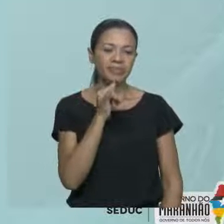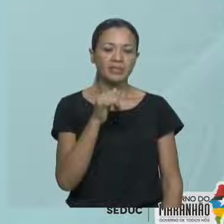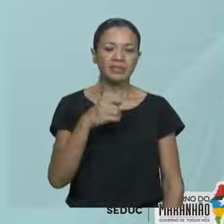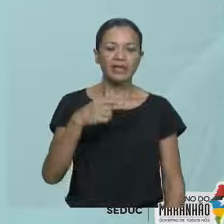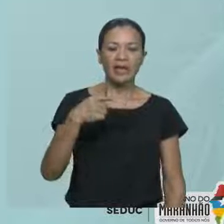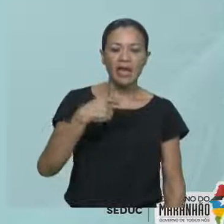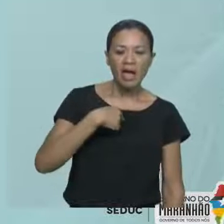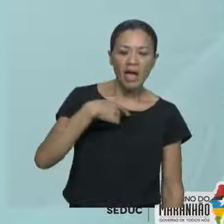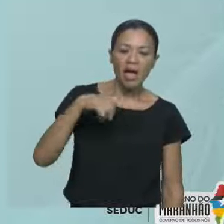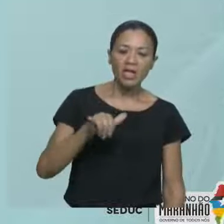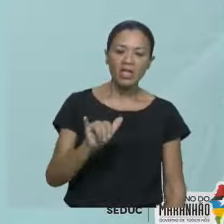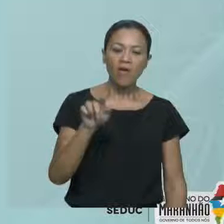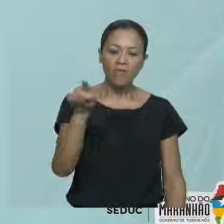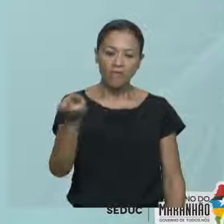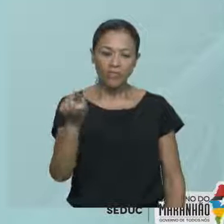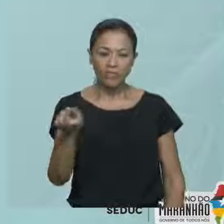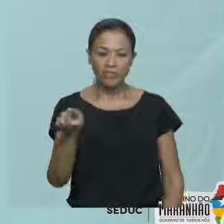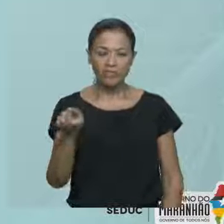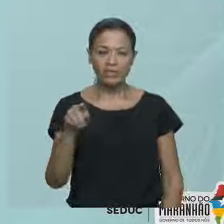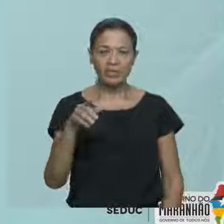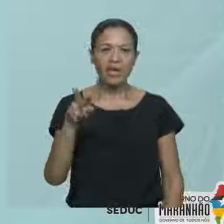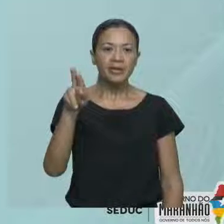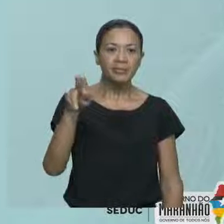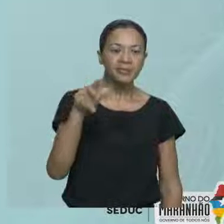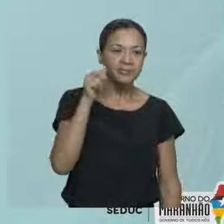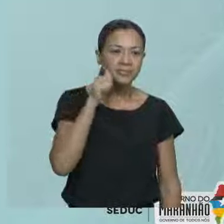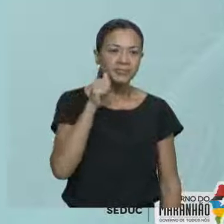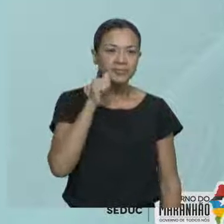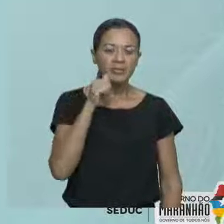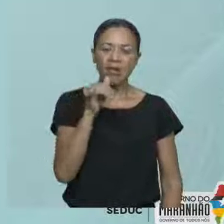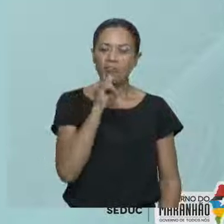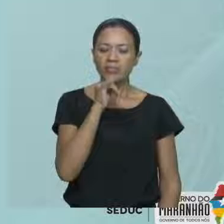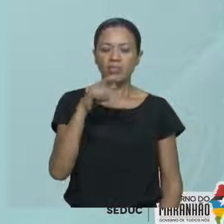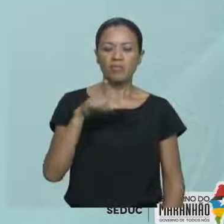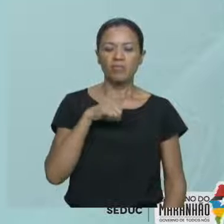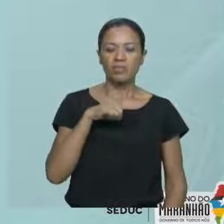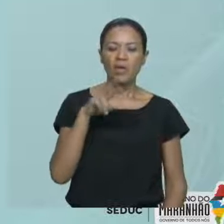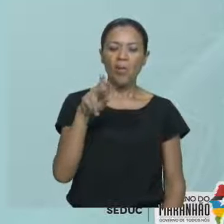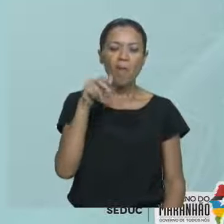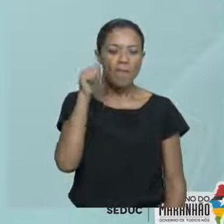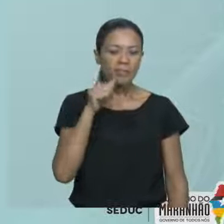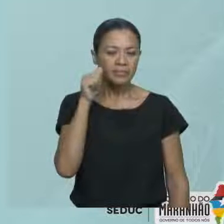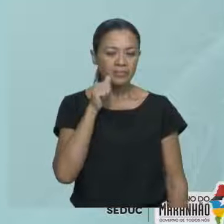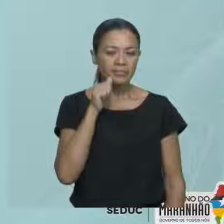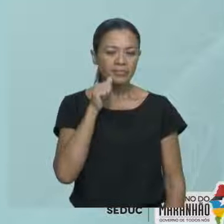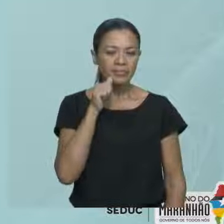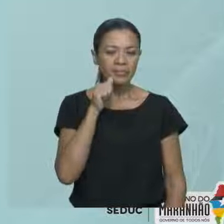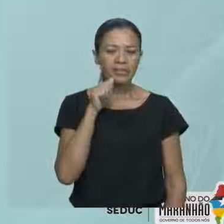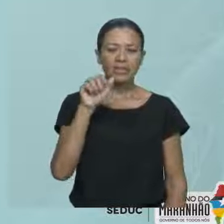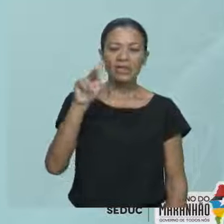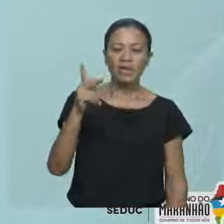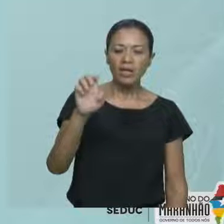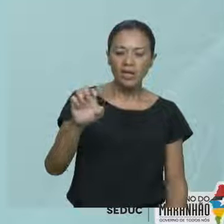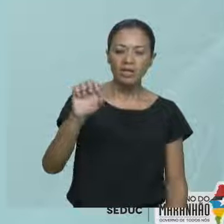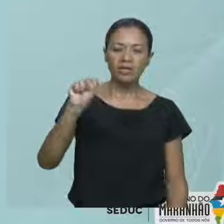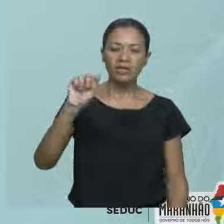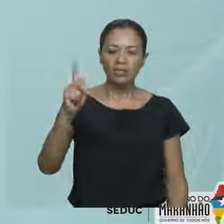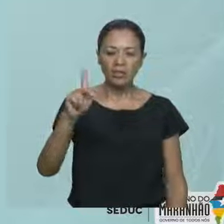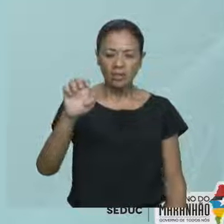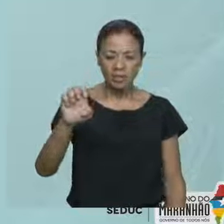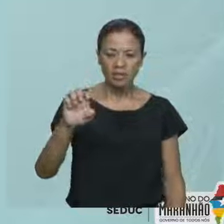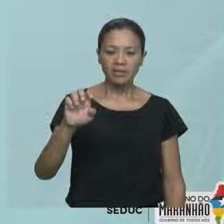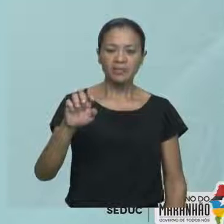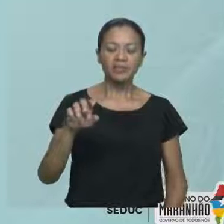you, we, you e they have a sister, tá? Por exemplo, eu tenho uma irmã, I have a sister. Para he, she, it, vai ser has.